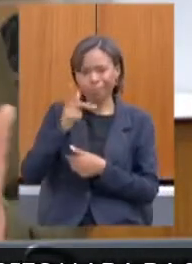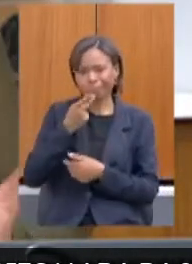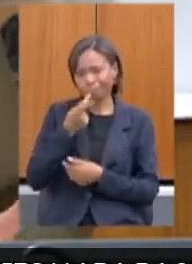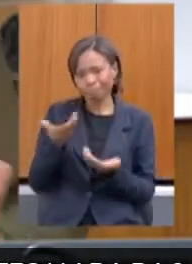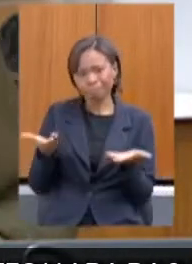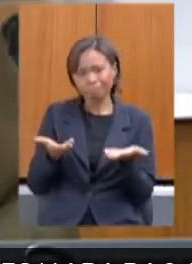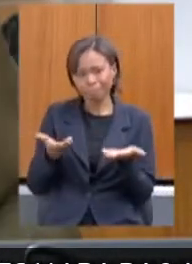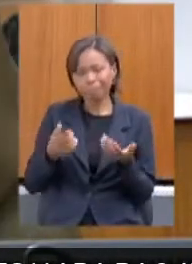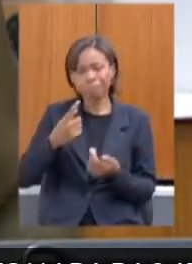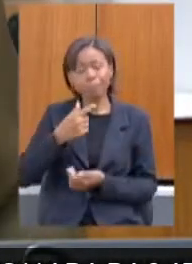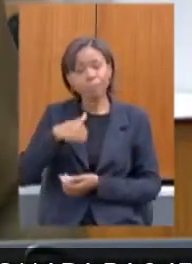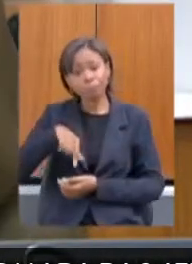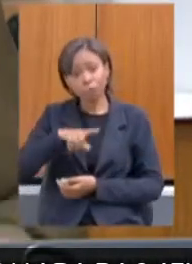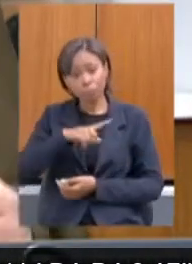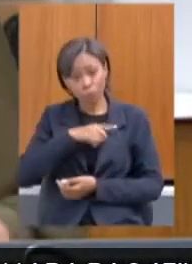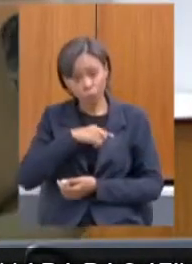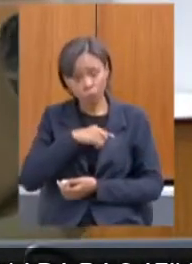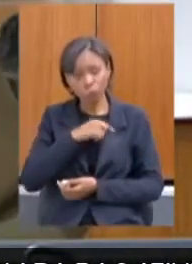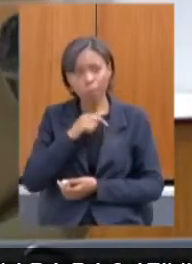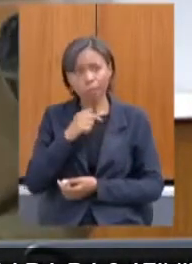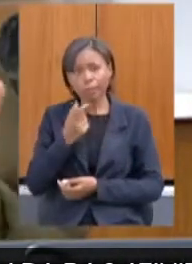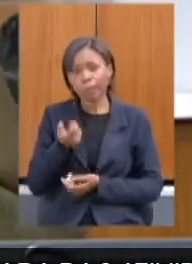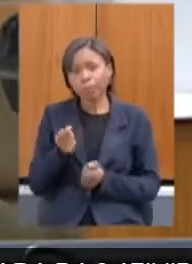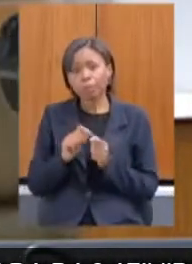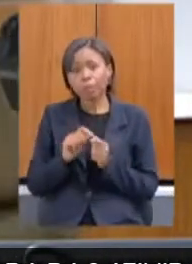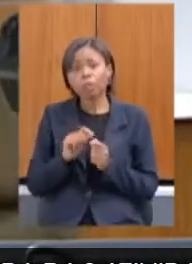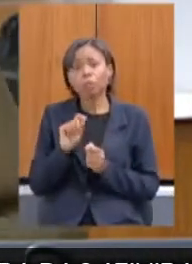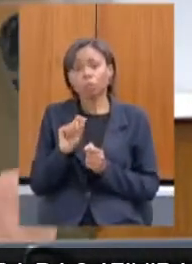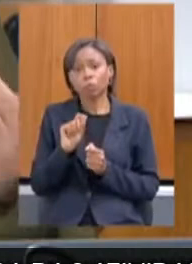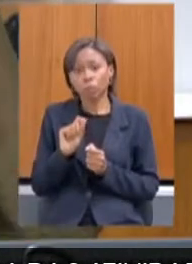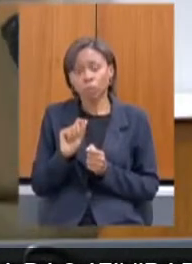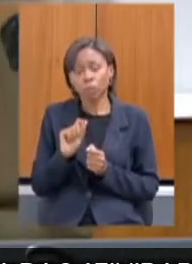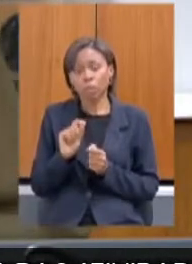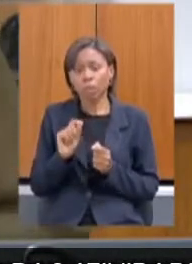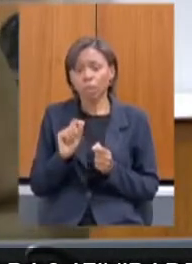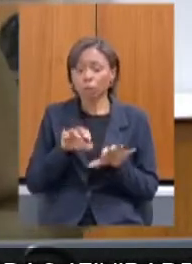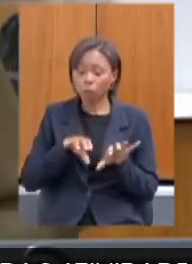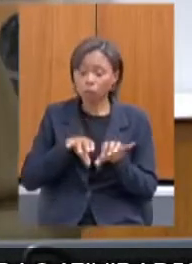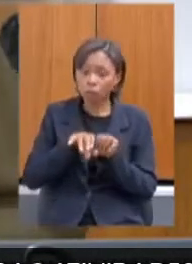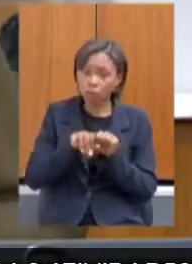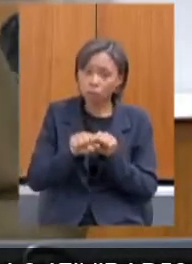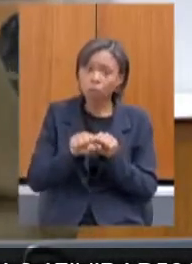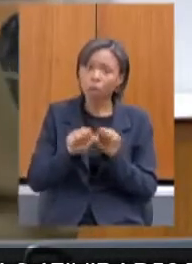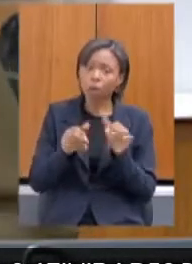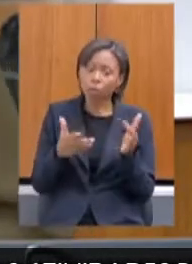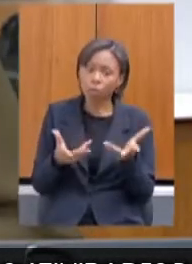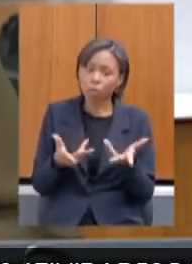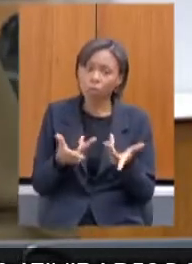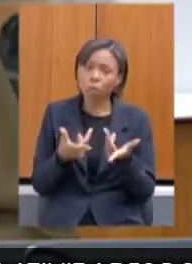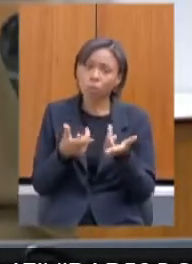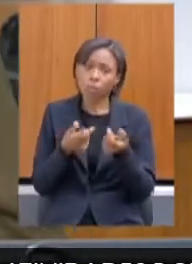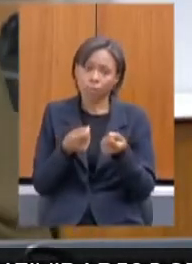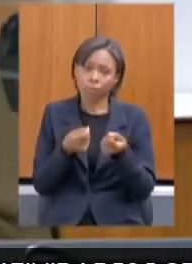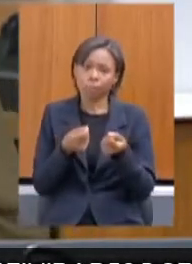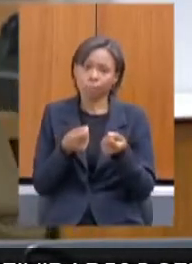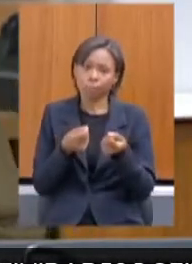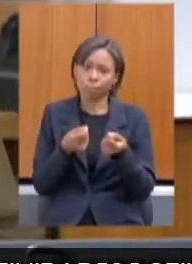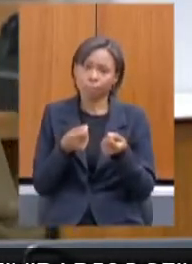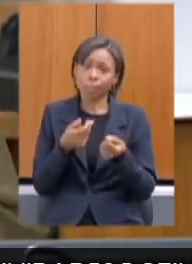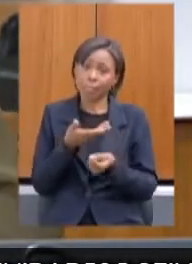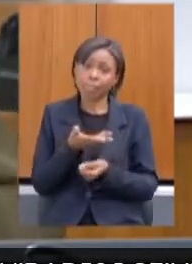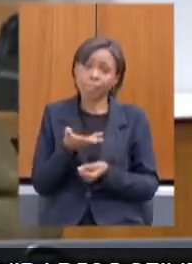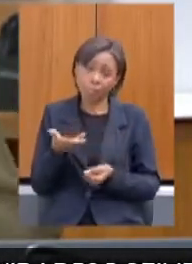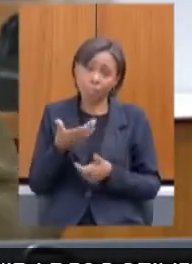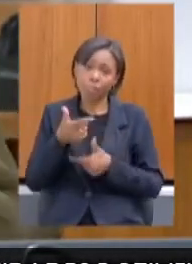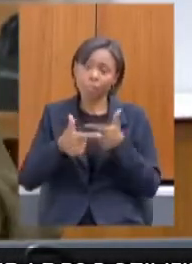nós fazemos é qualificar as necessidades para esses empregos que são